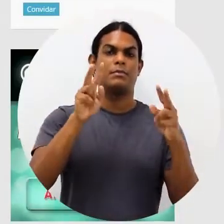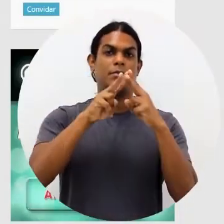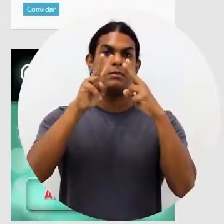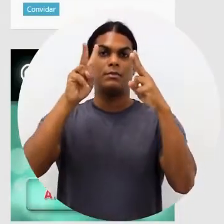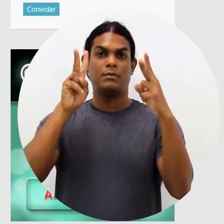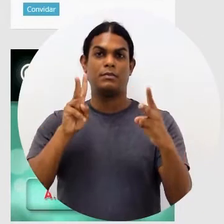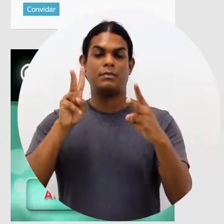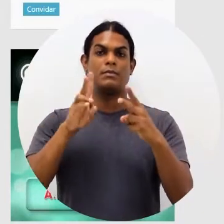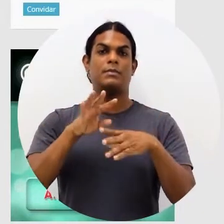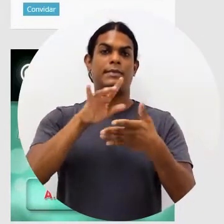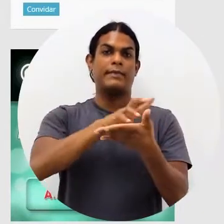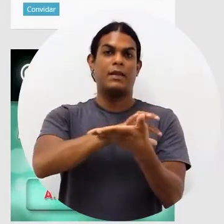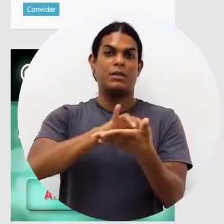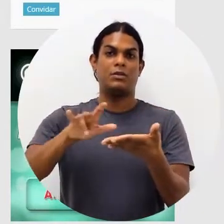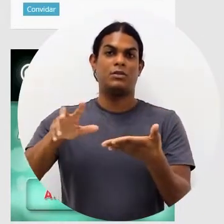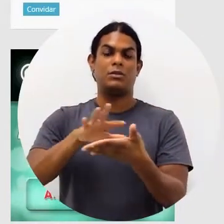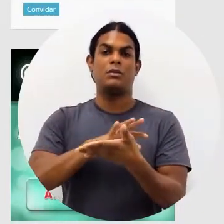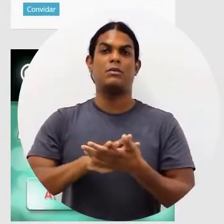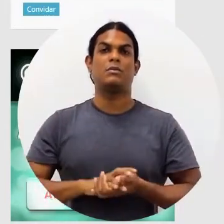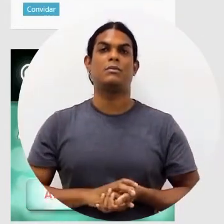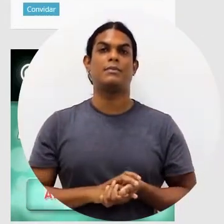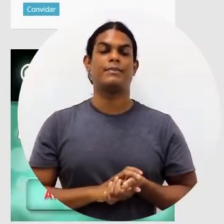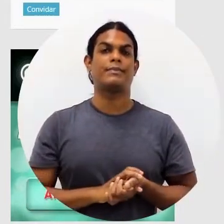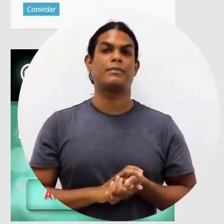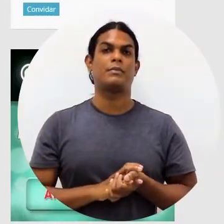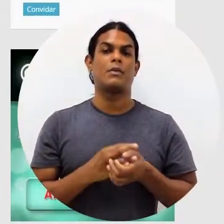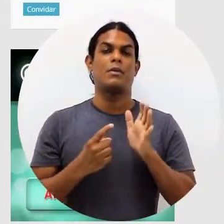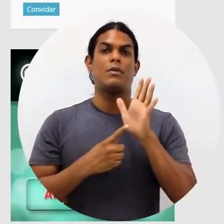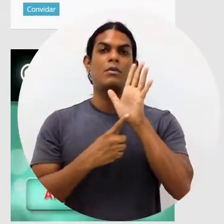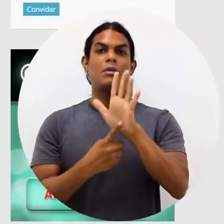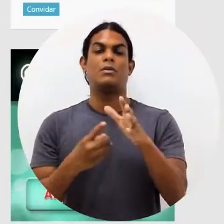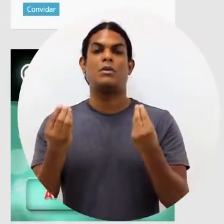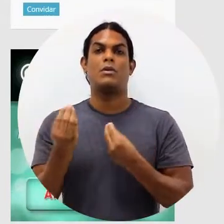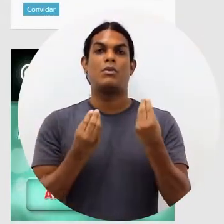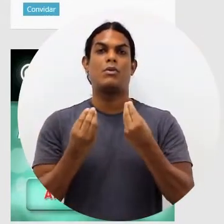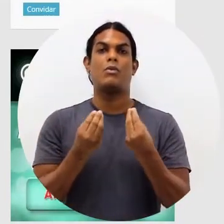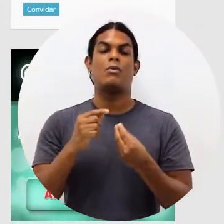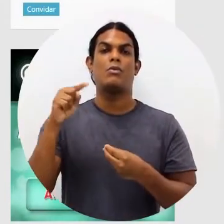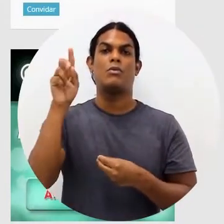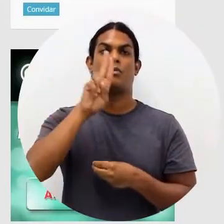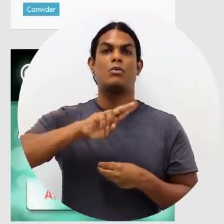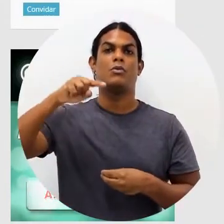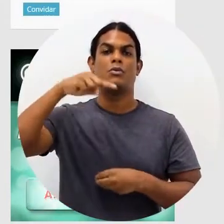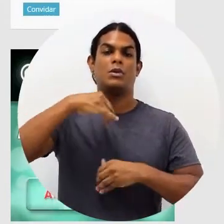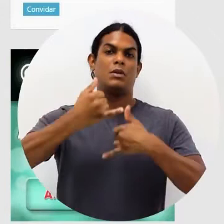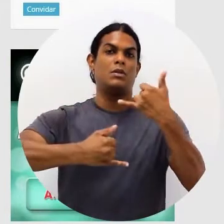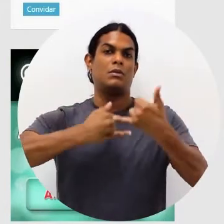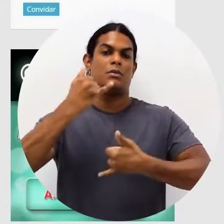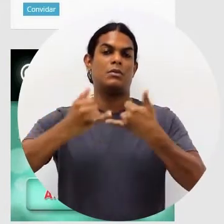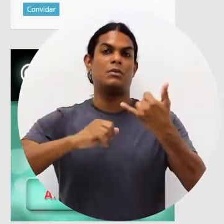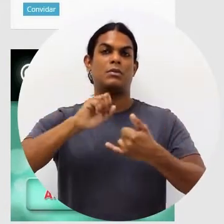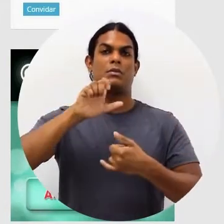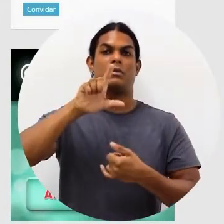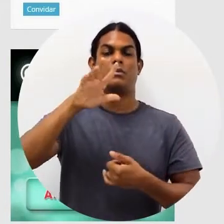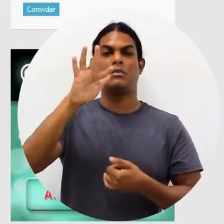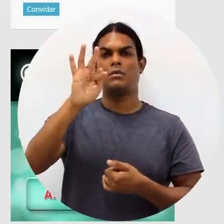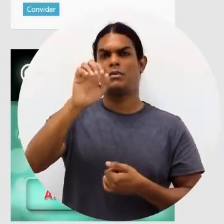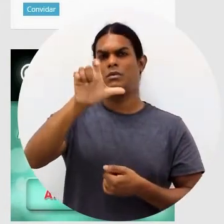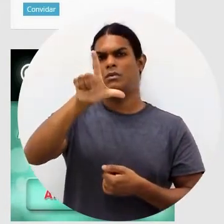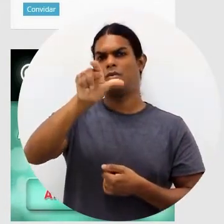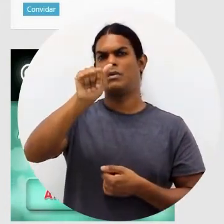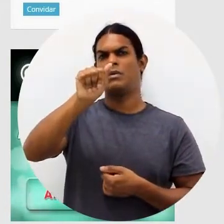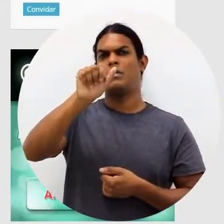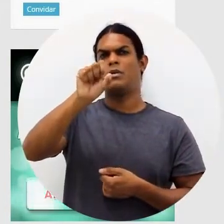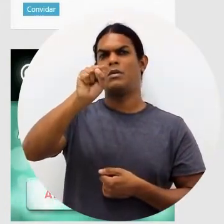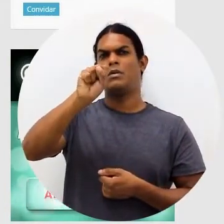Então, pessoal, a gente está de volta aqui para mostrar a vocês como funciona a criação dos flashcards no modelo digital.